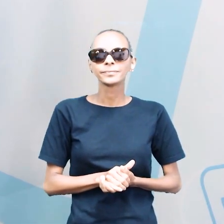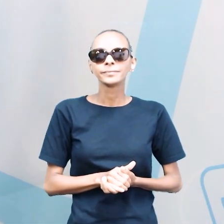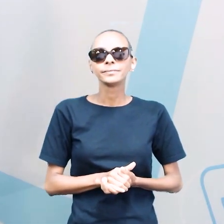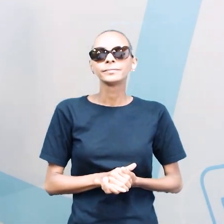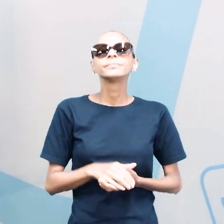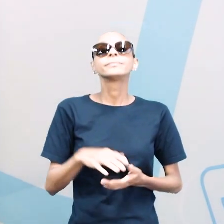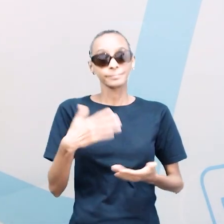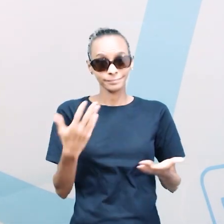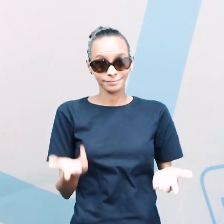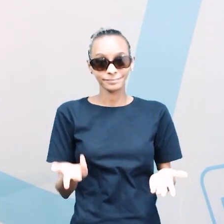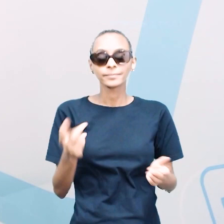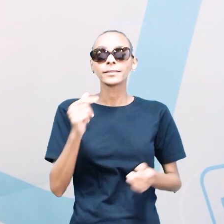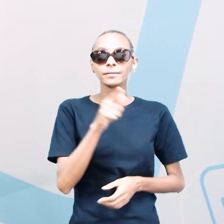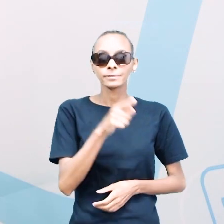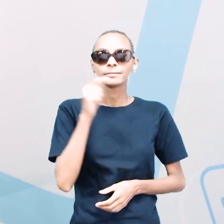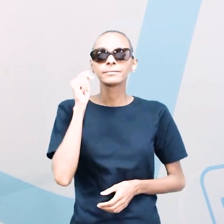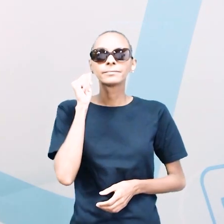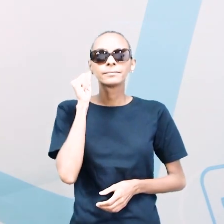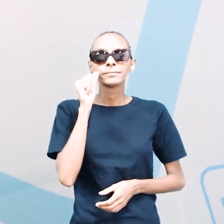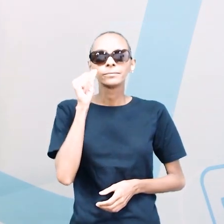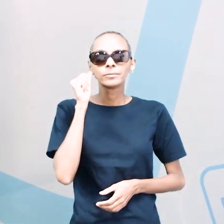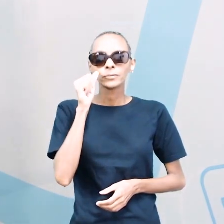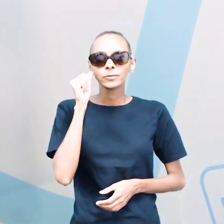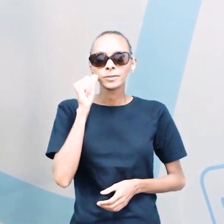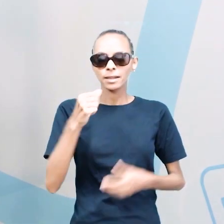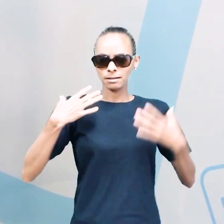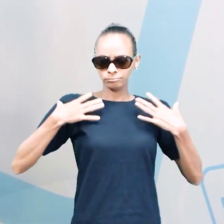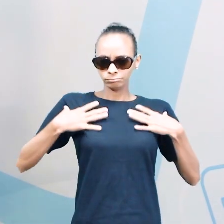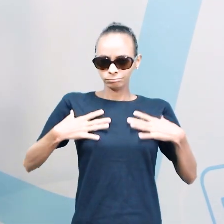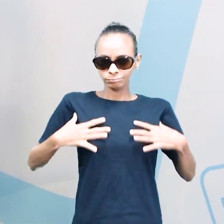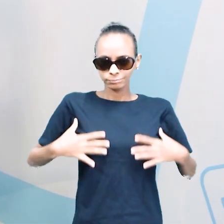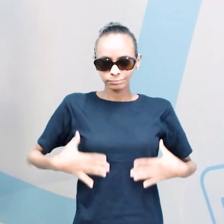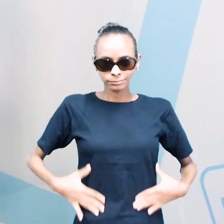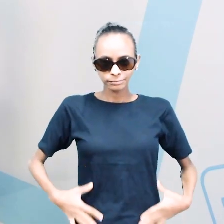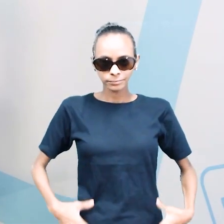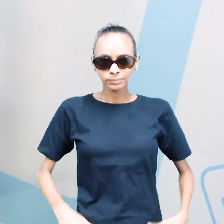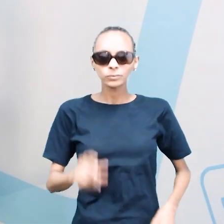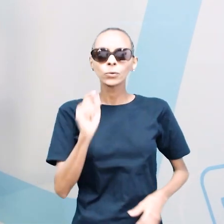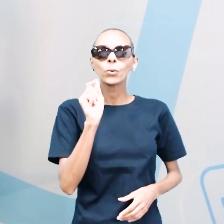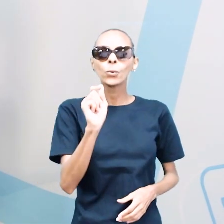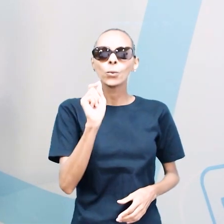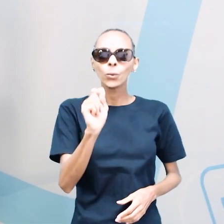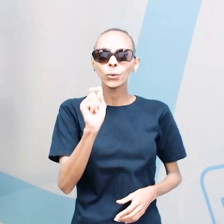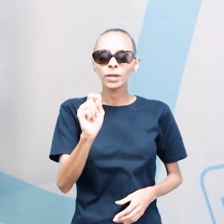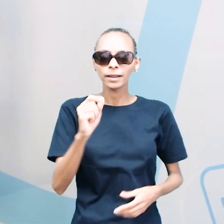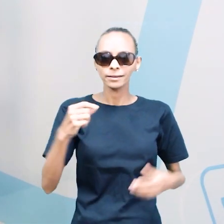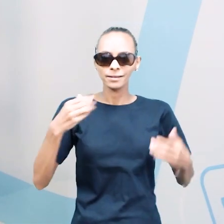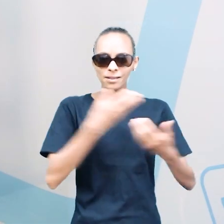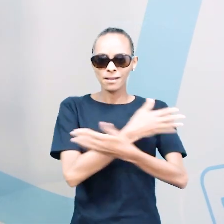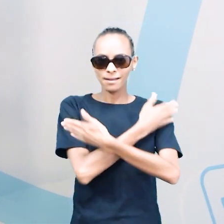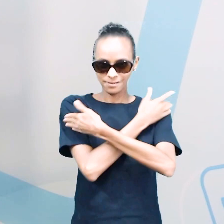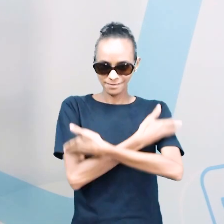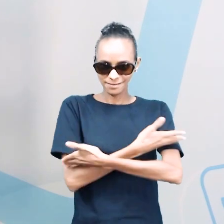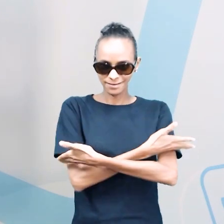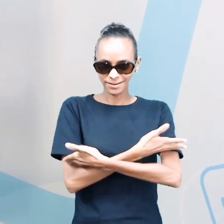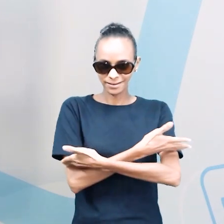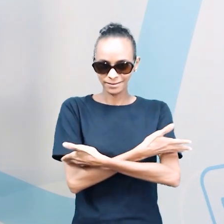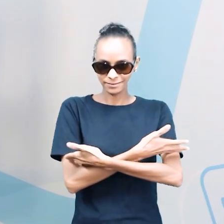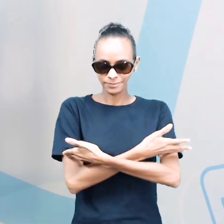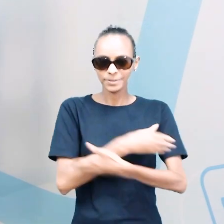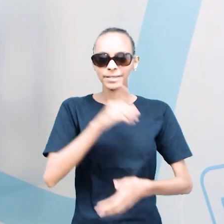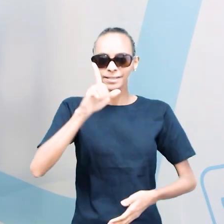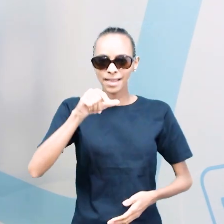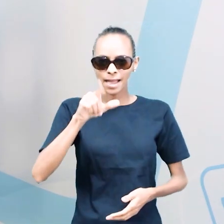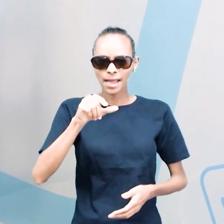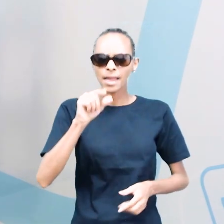Ou seja, aqui ela está vestindo uma camisa que é feita de